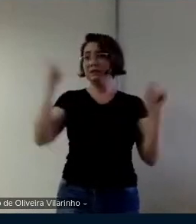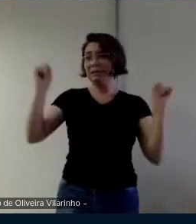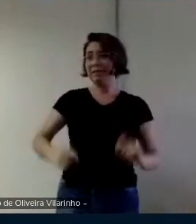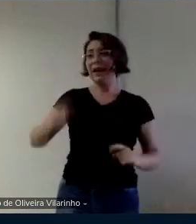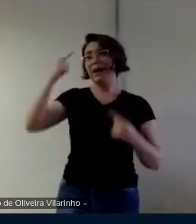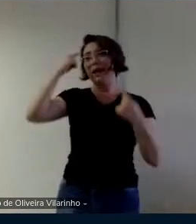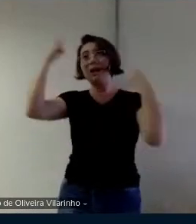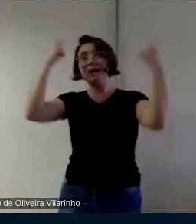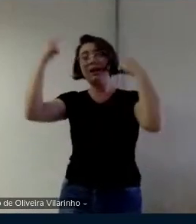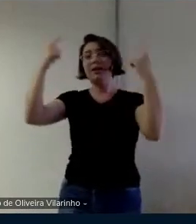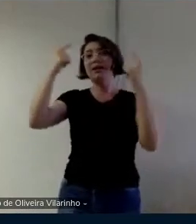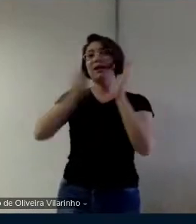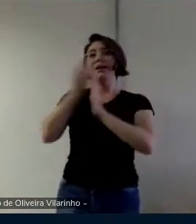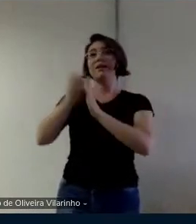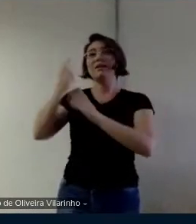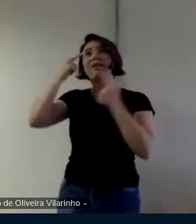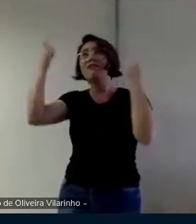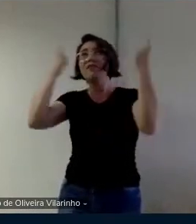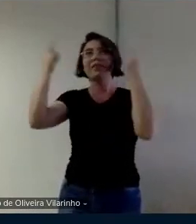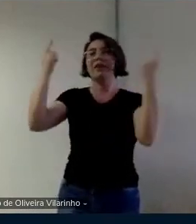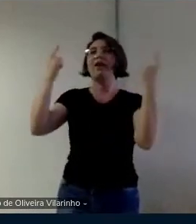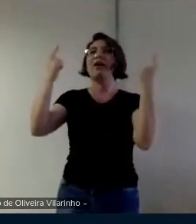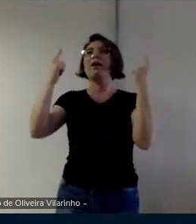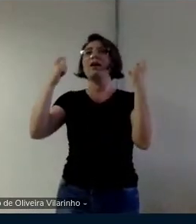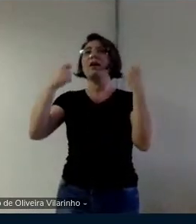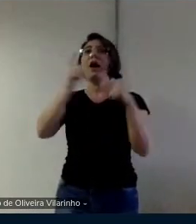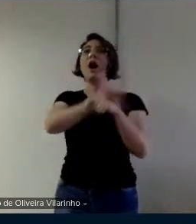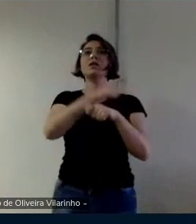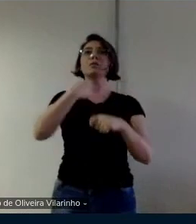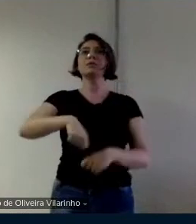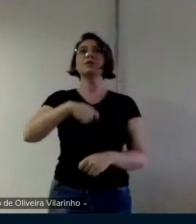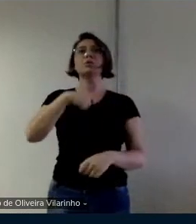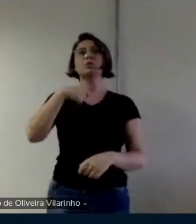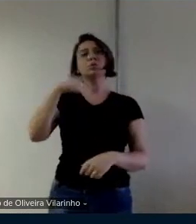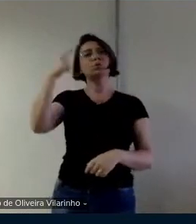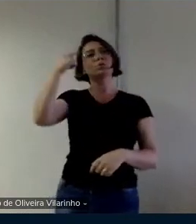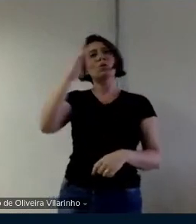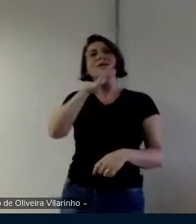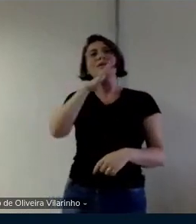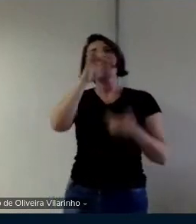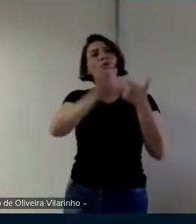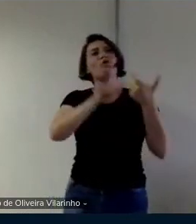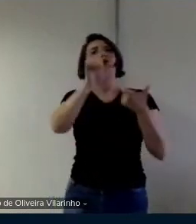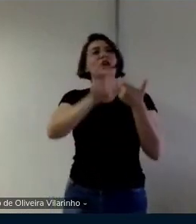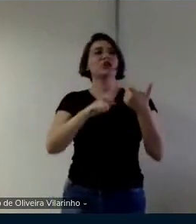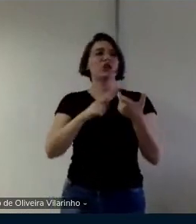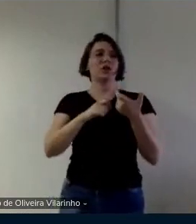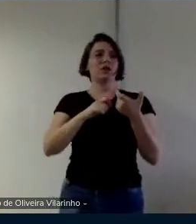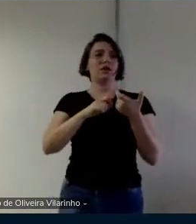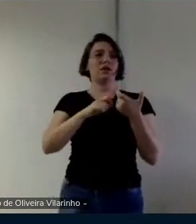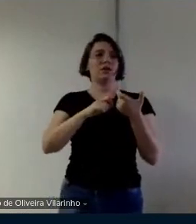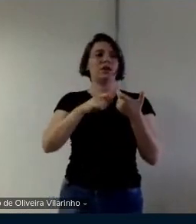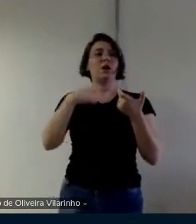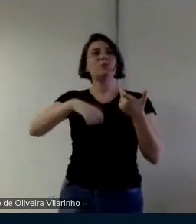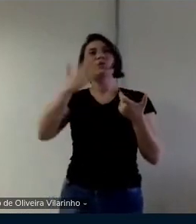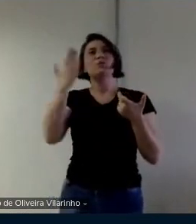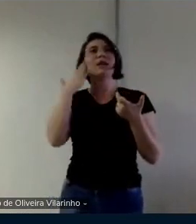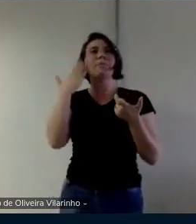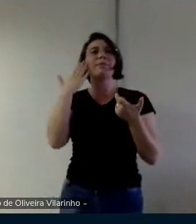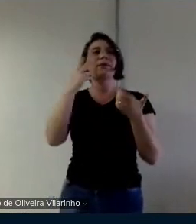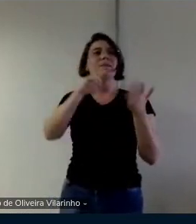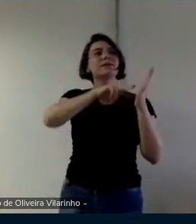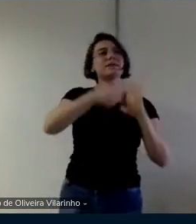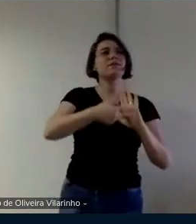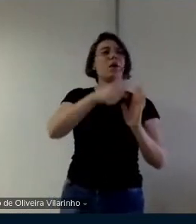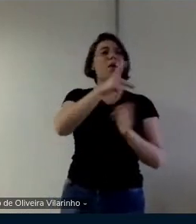o conhecimento da morfologia do significado do prefixo do sufixo assim como eu costumo dizer